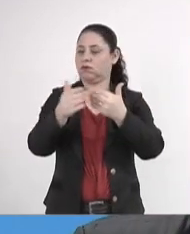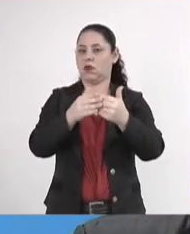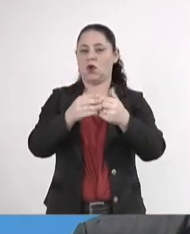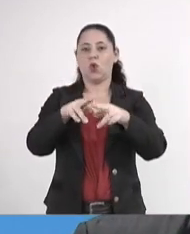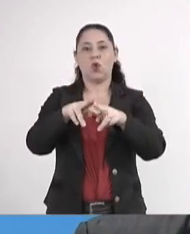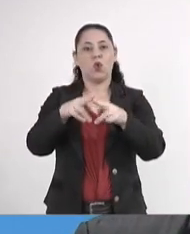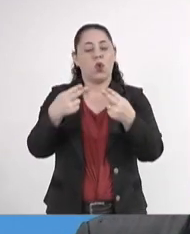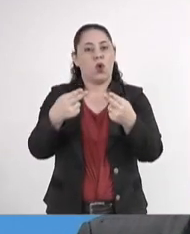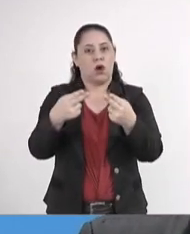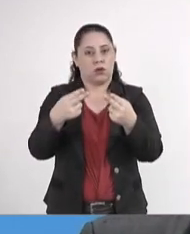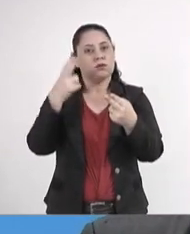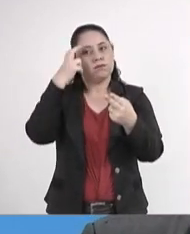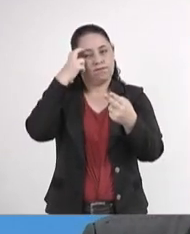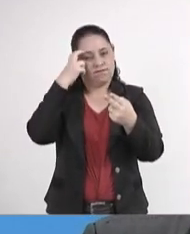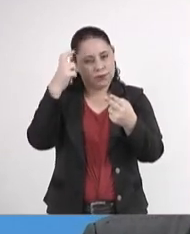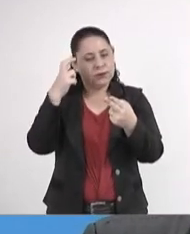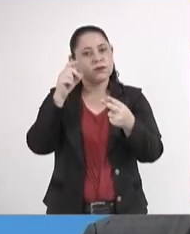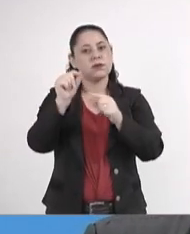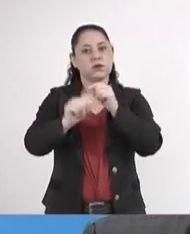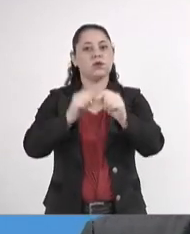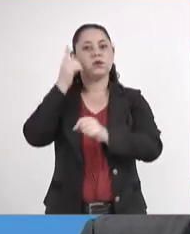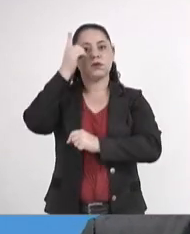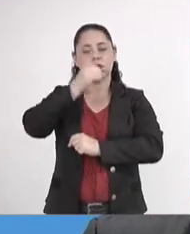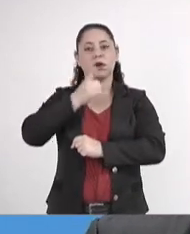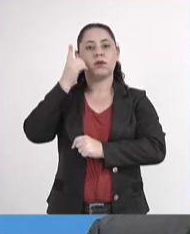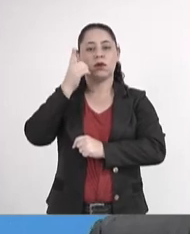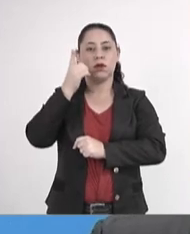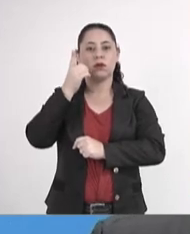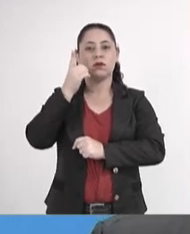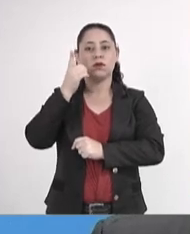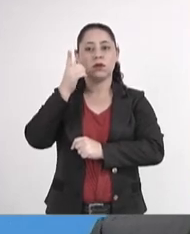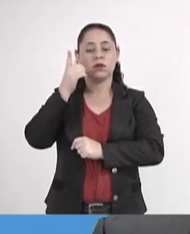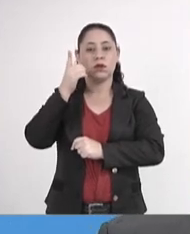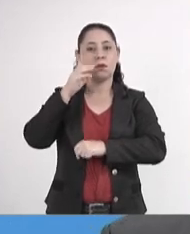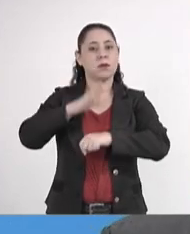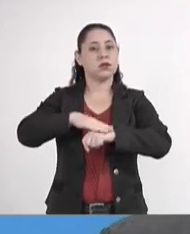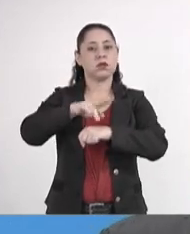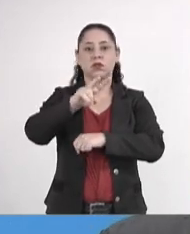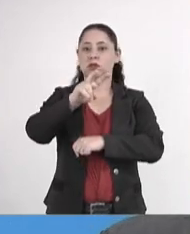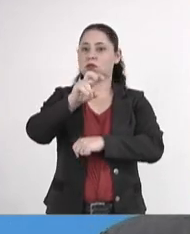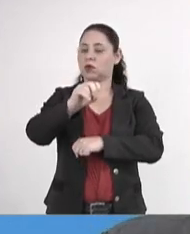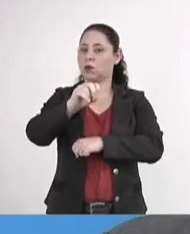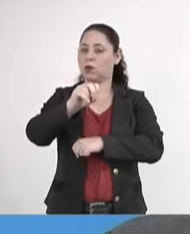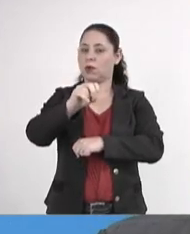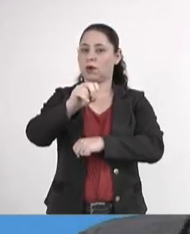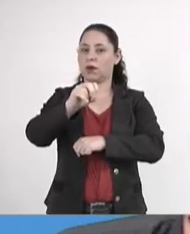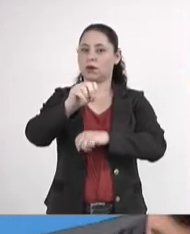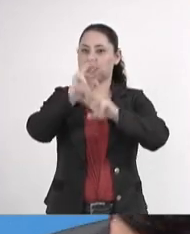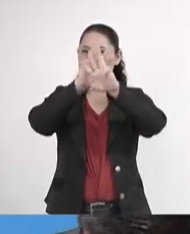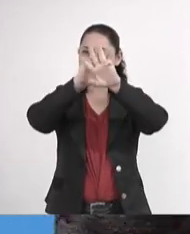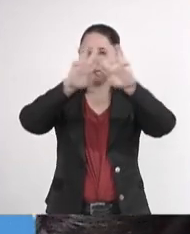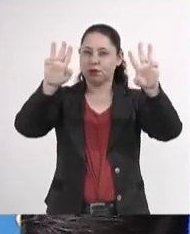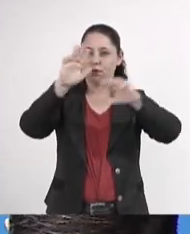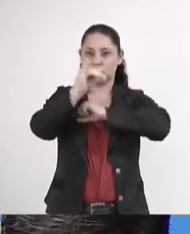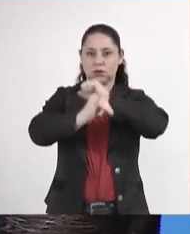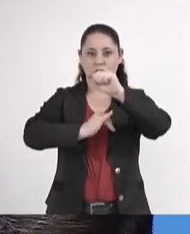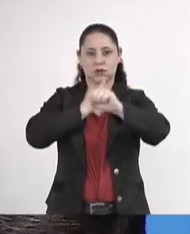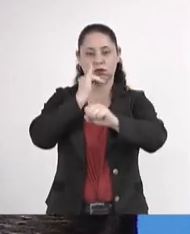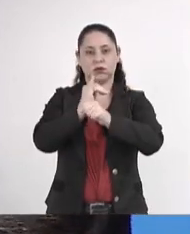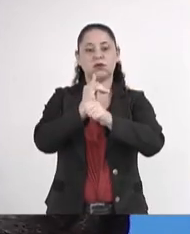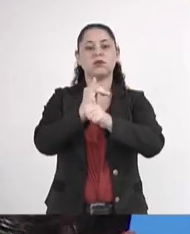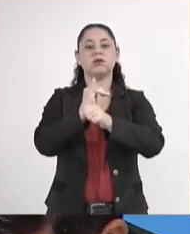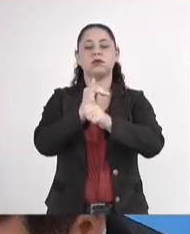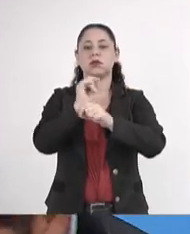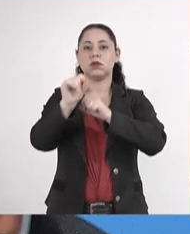honestidade intelectual, esse deputado vai acionar mais de 50 portais de notícias que